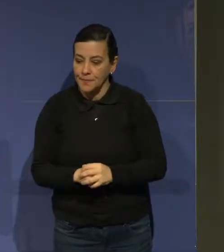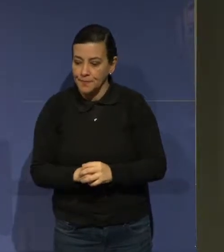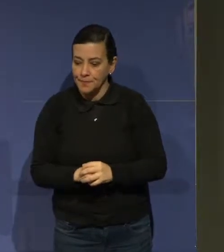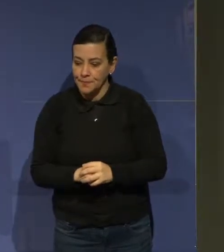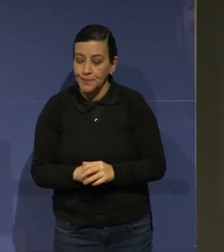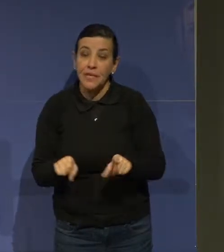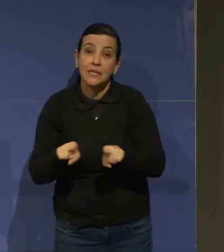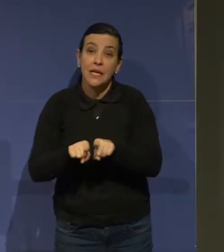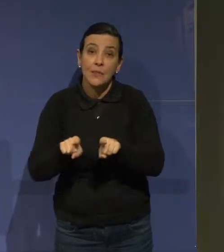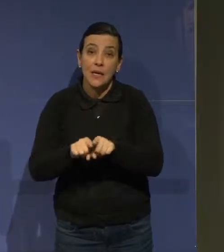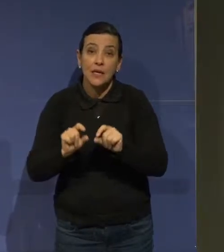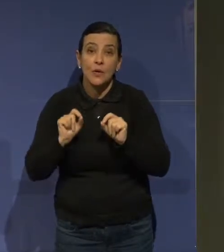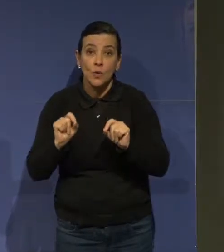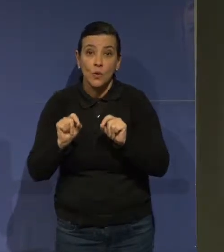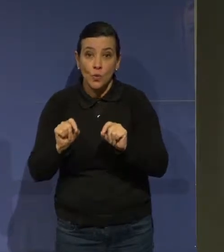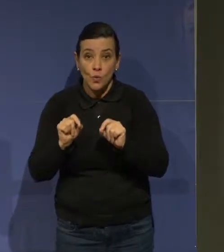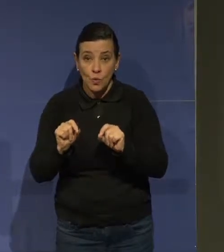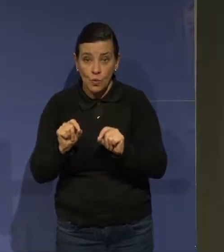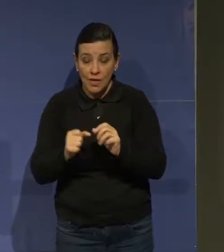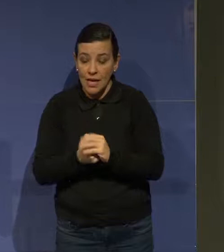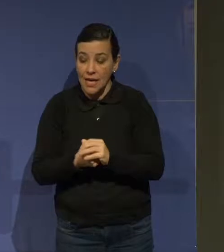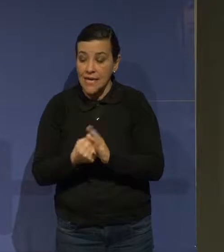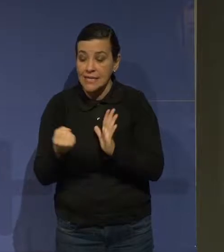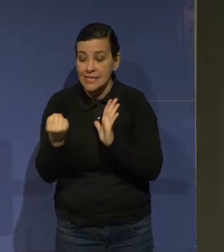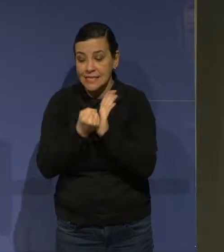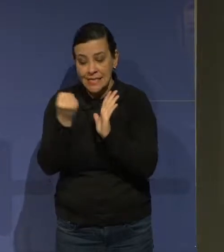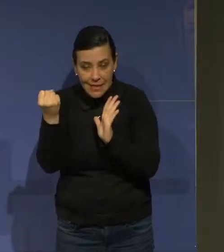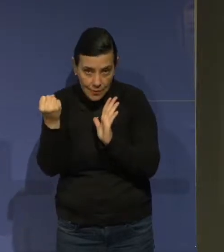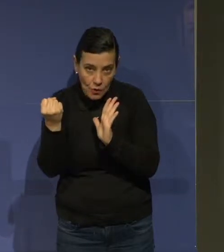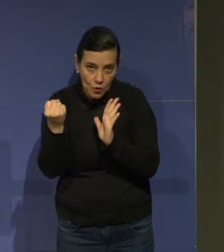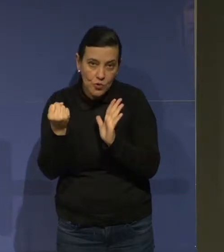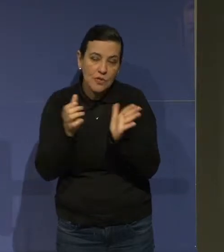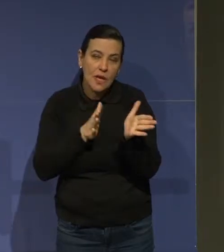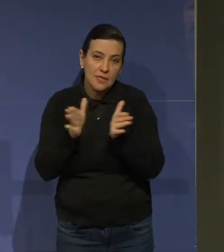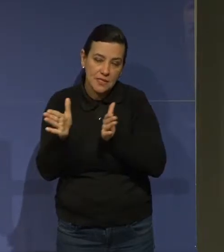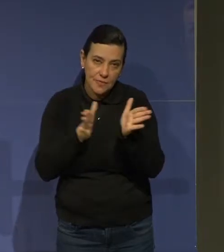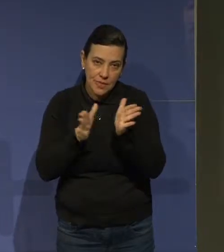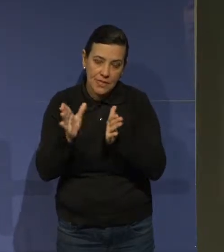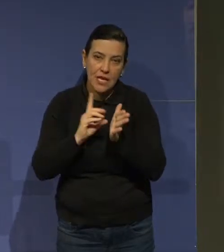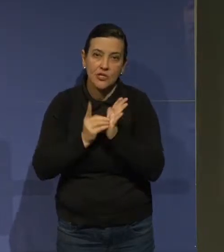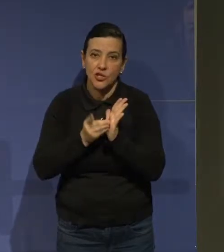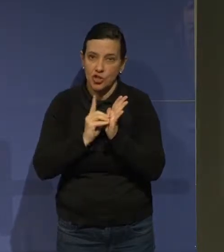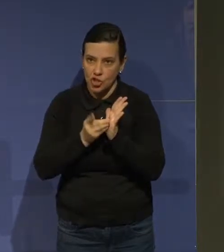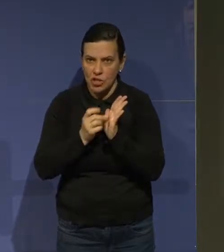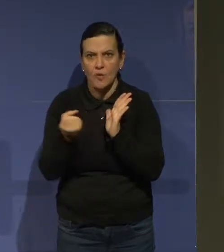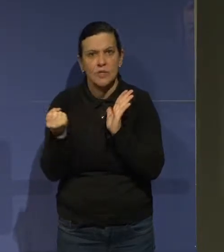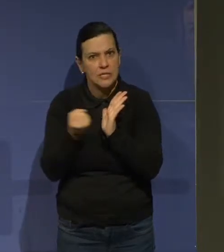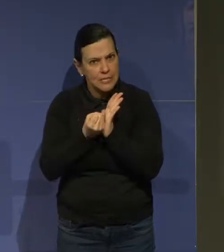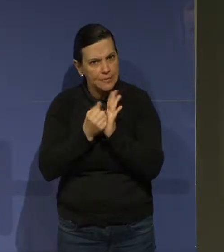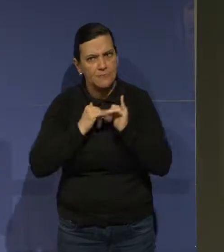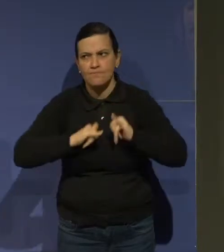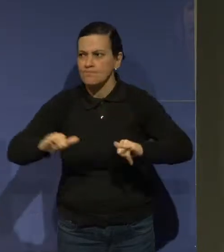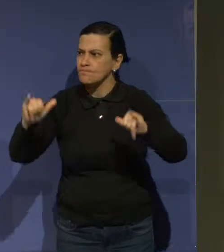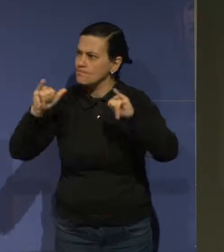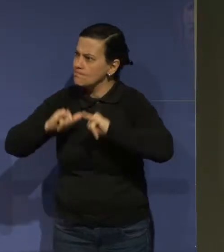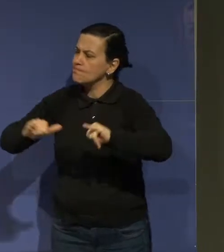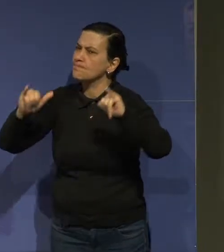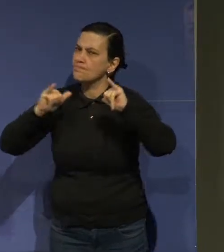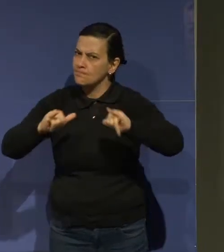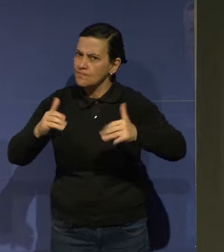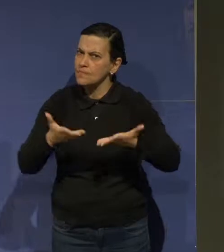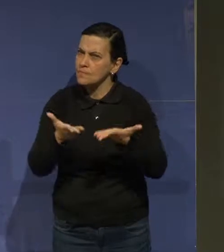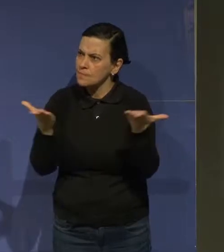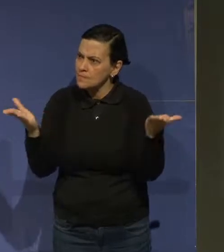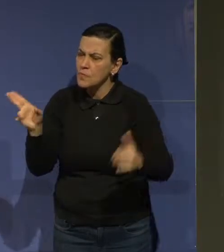E os símbolos de acessibilidade digital. Que a gente promove esses símbolos. Acho que esses símbolos têm que ser mais usados.